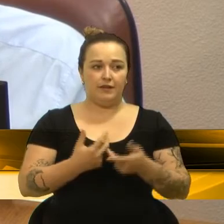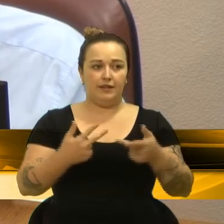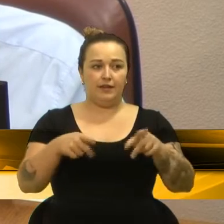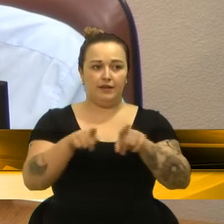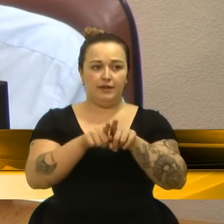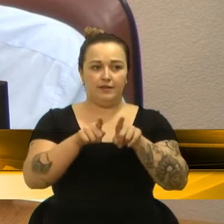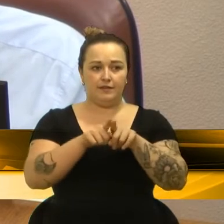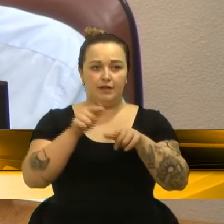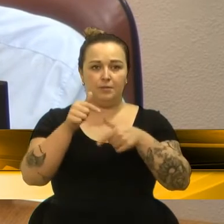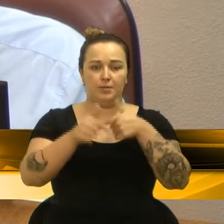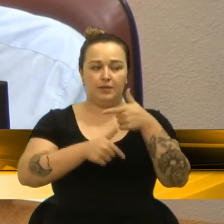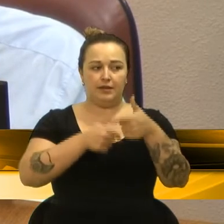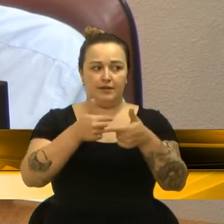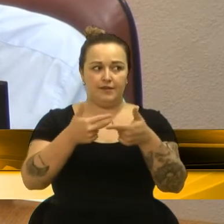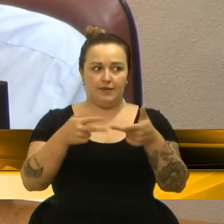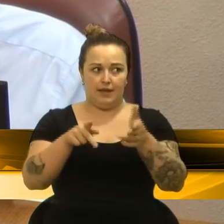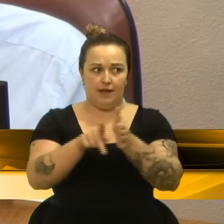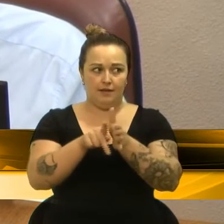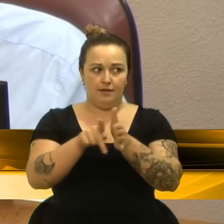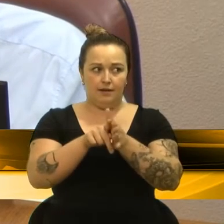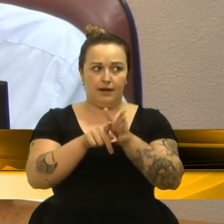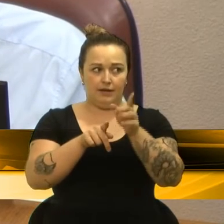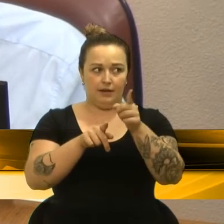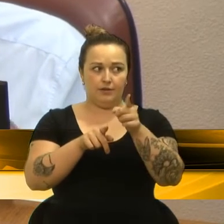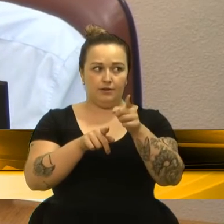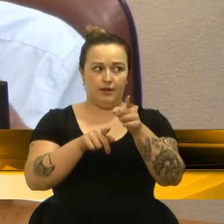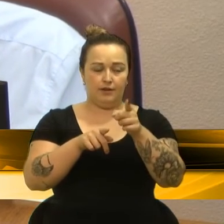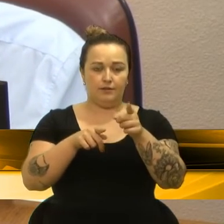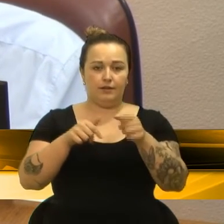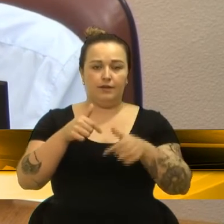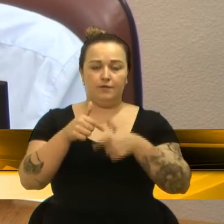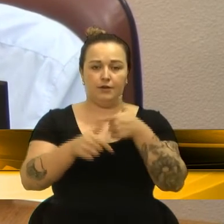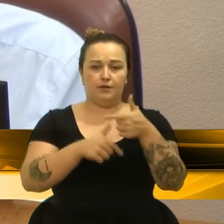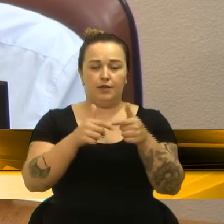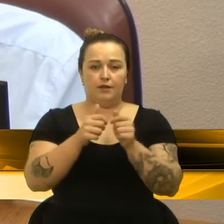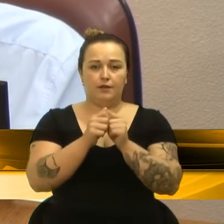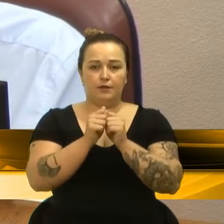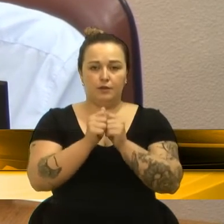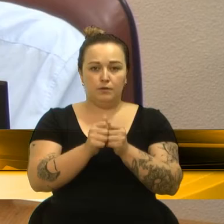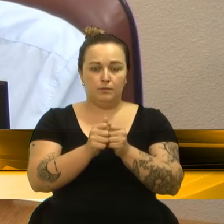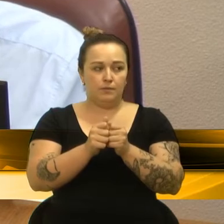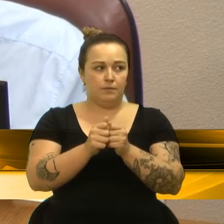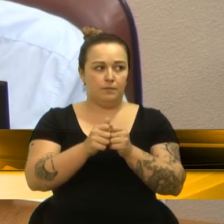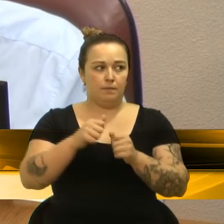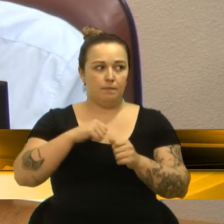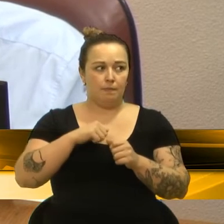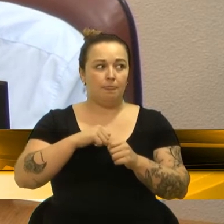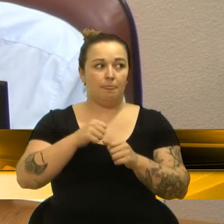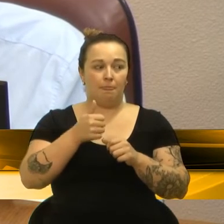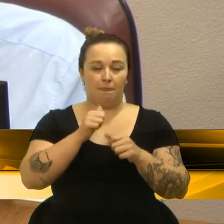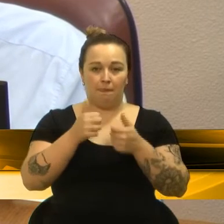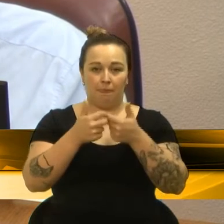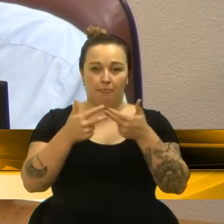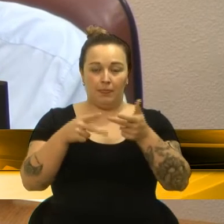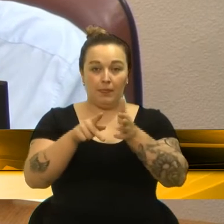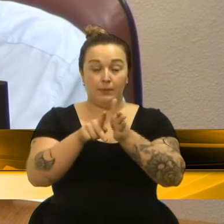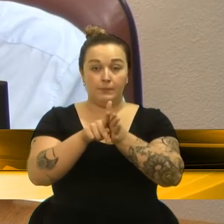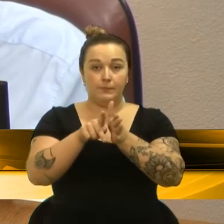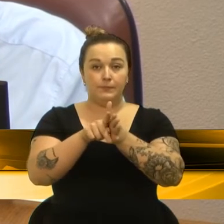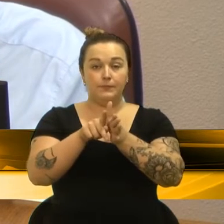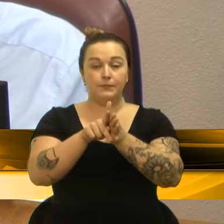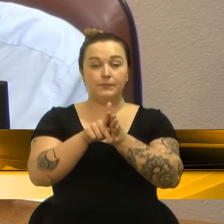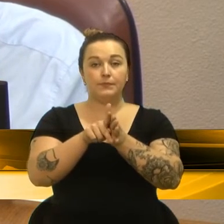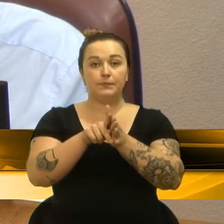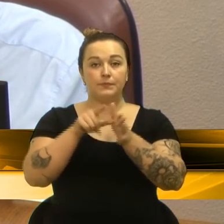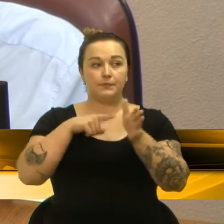,94, material de consumo zero, ou melhor, desculpem, material de consumo é um subtítulo, materiais de consumo necessários de